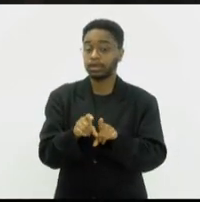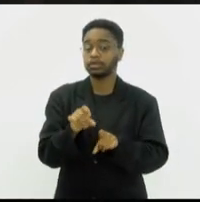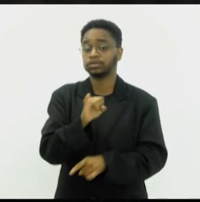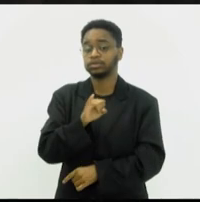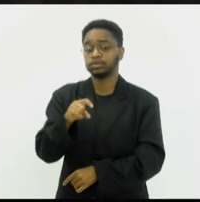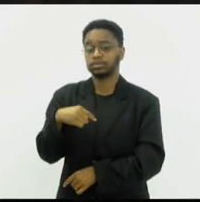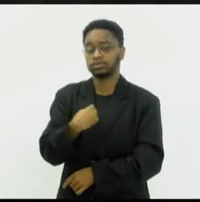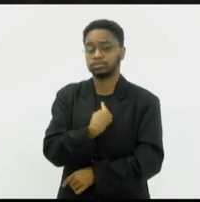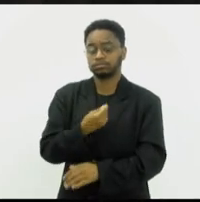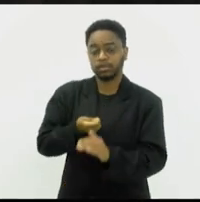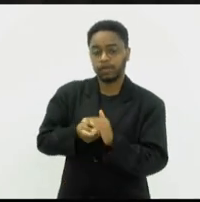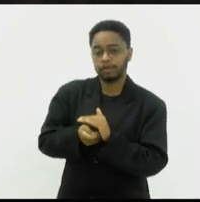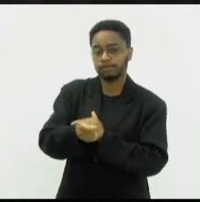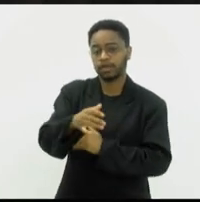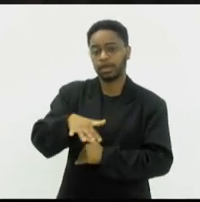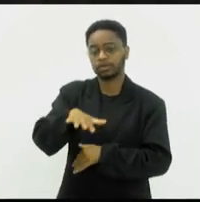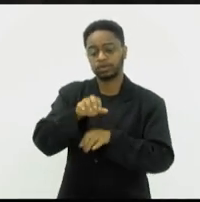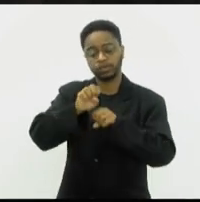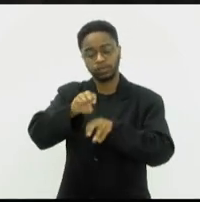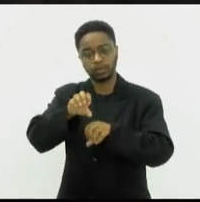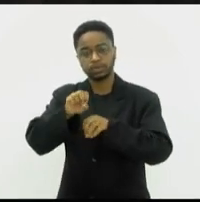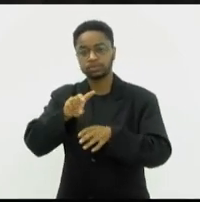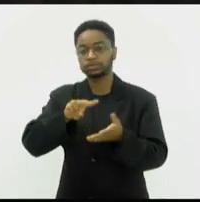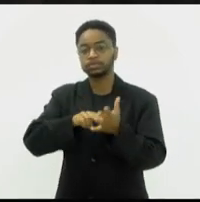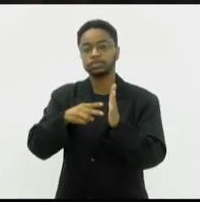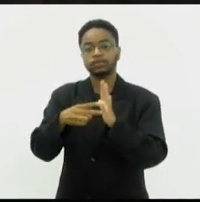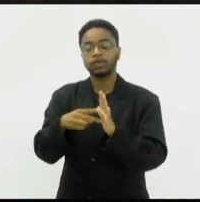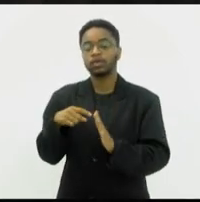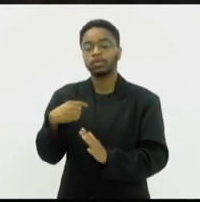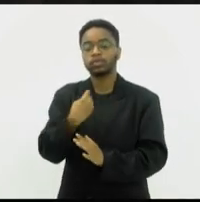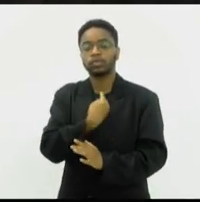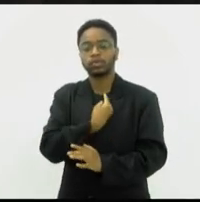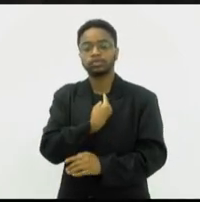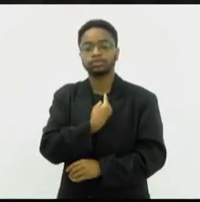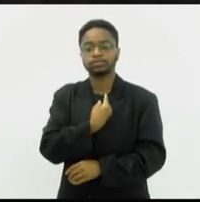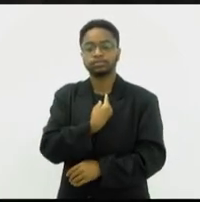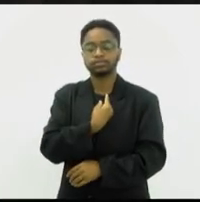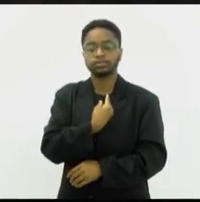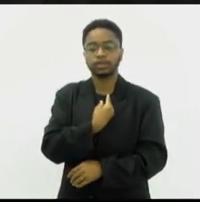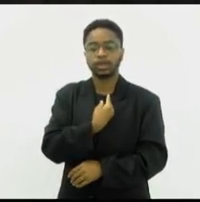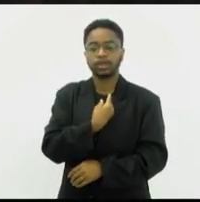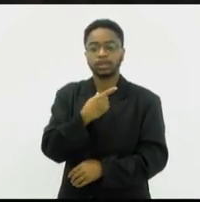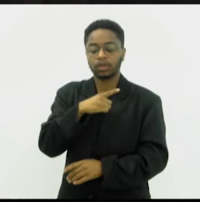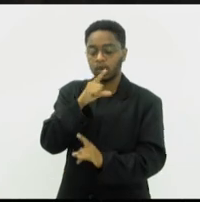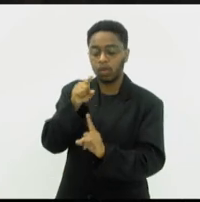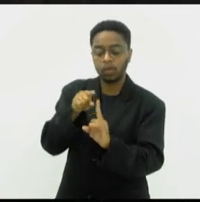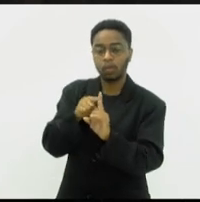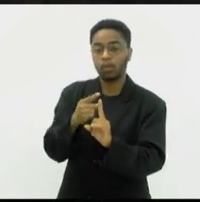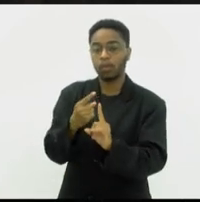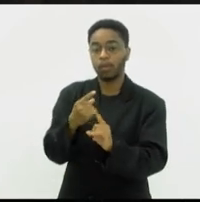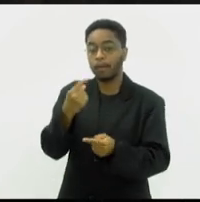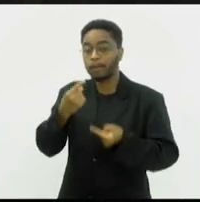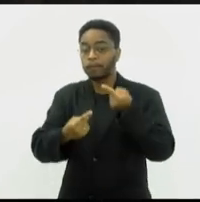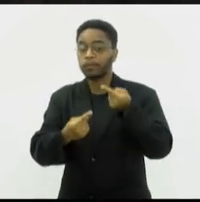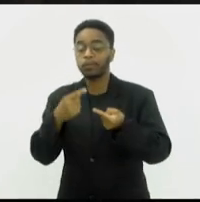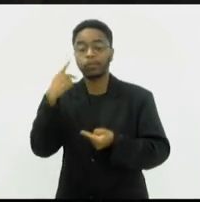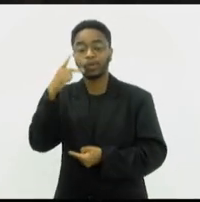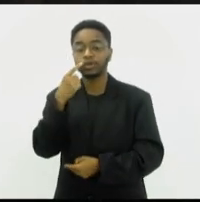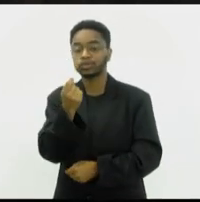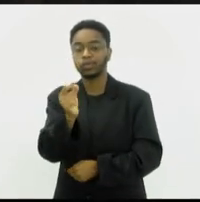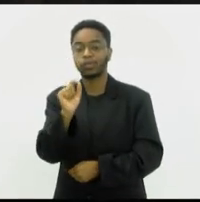é apostar numa política de Estado que só tem um caminho, dar certo.